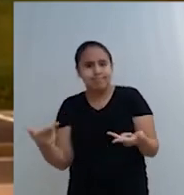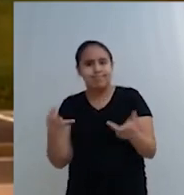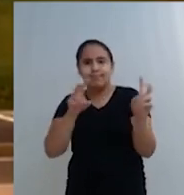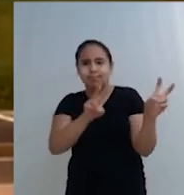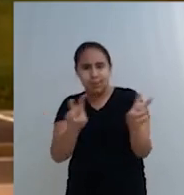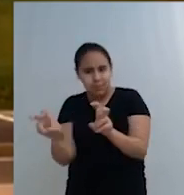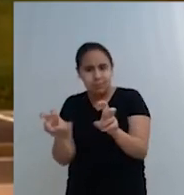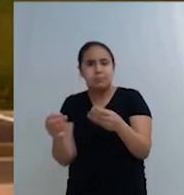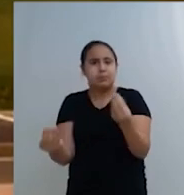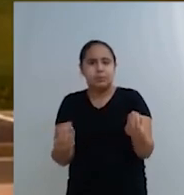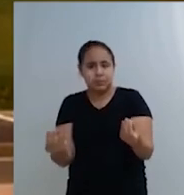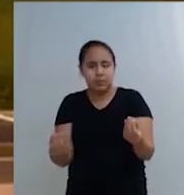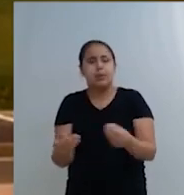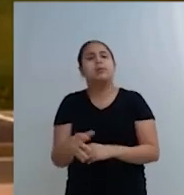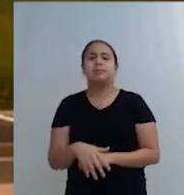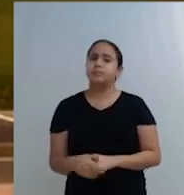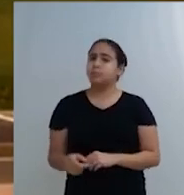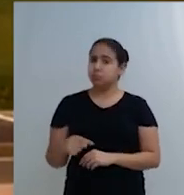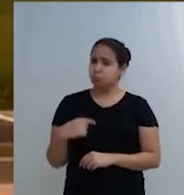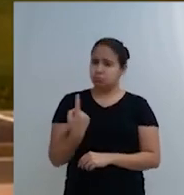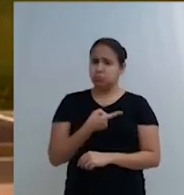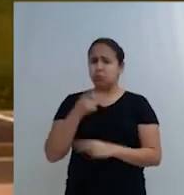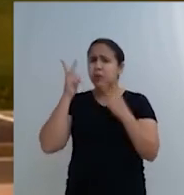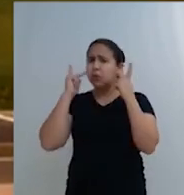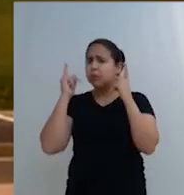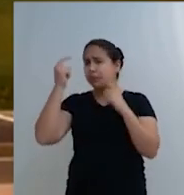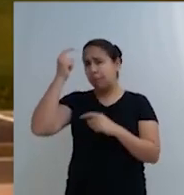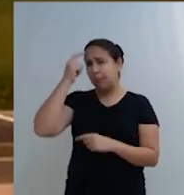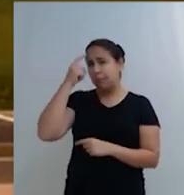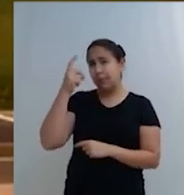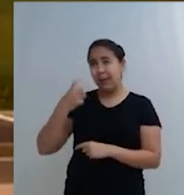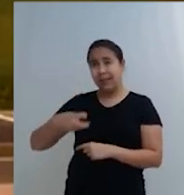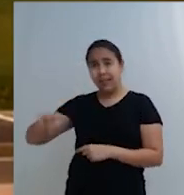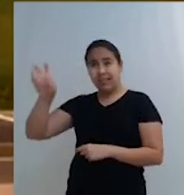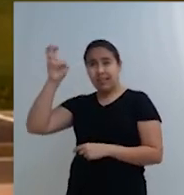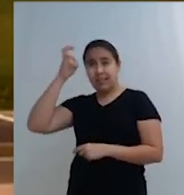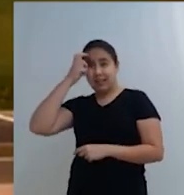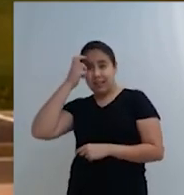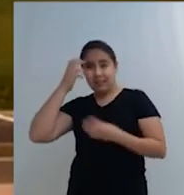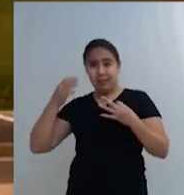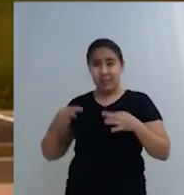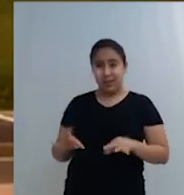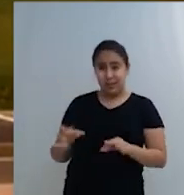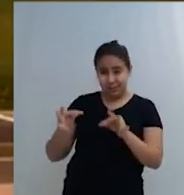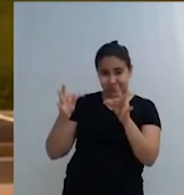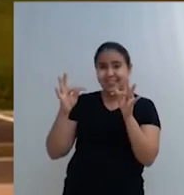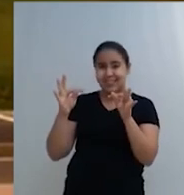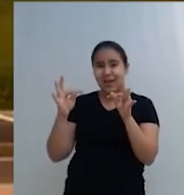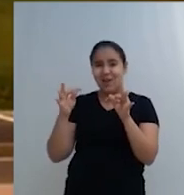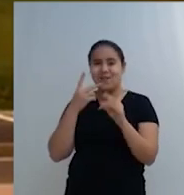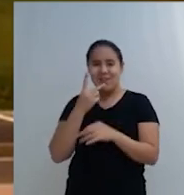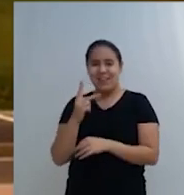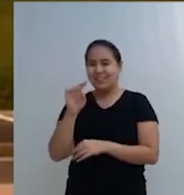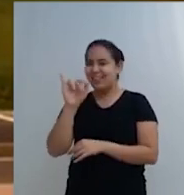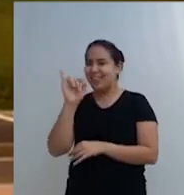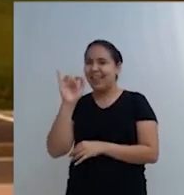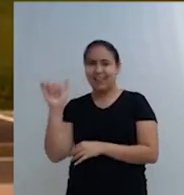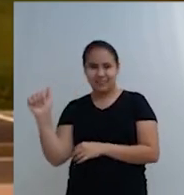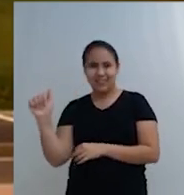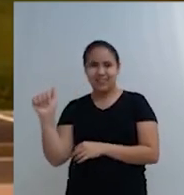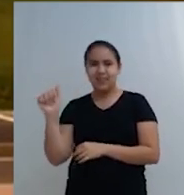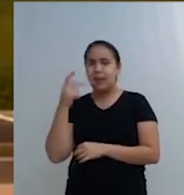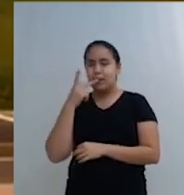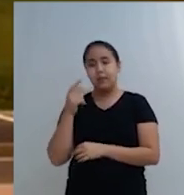se pensar na utilização da inteligência artificial para o aumento da produtividade,